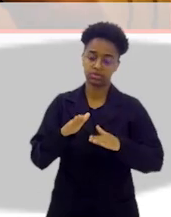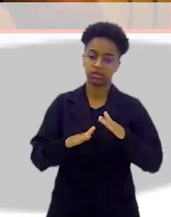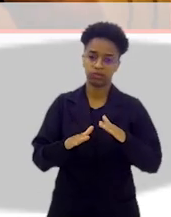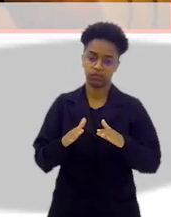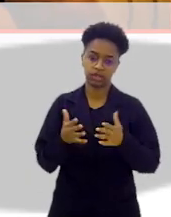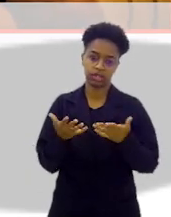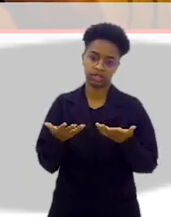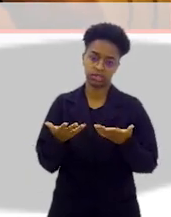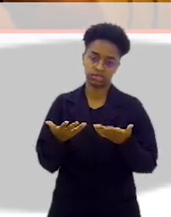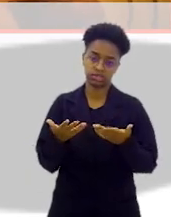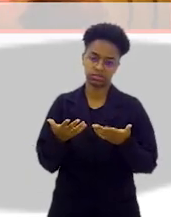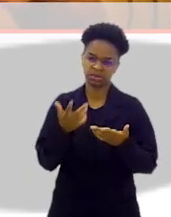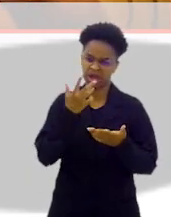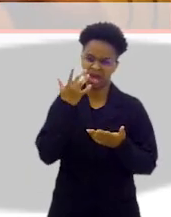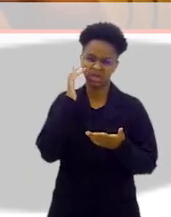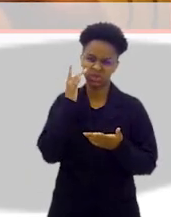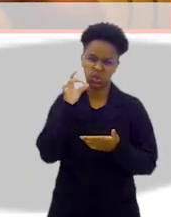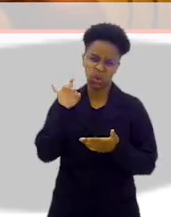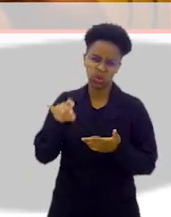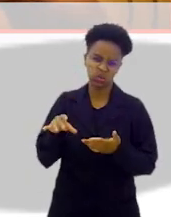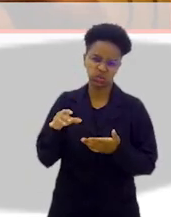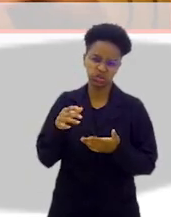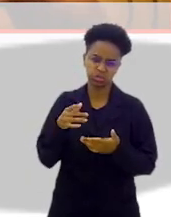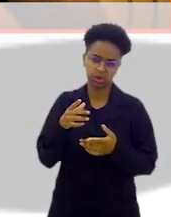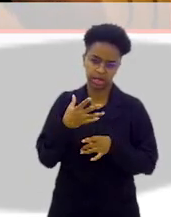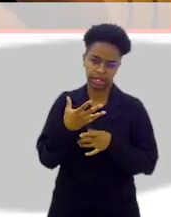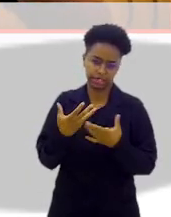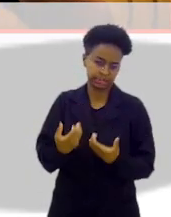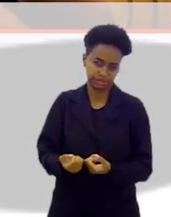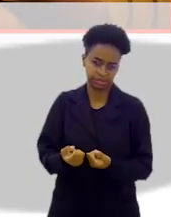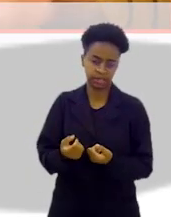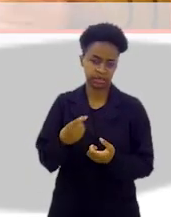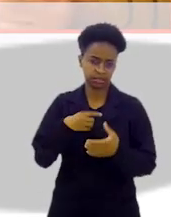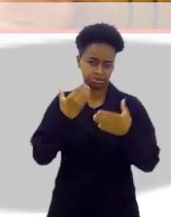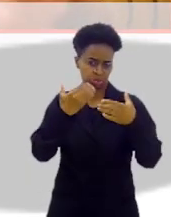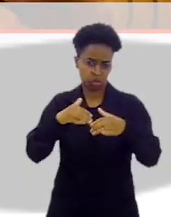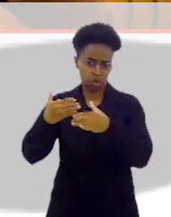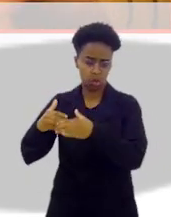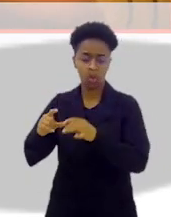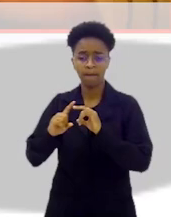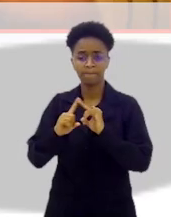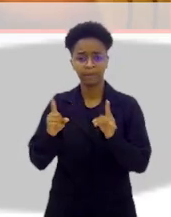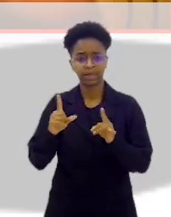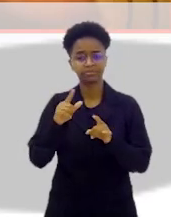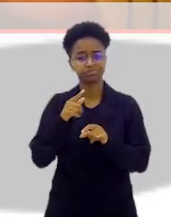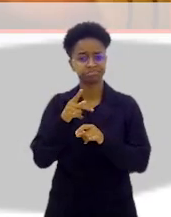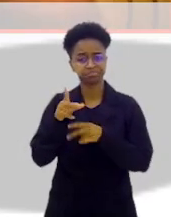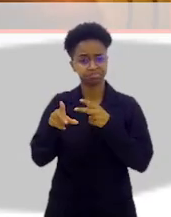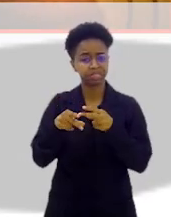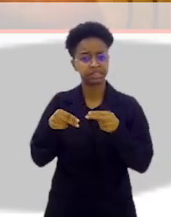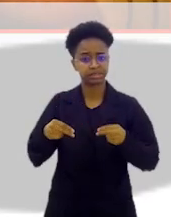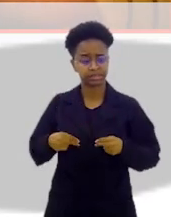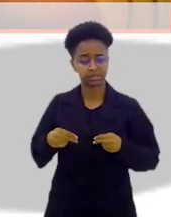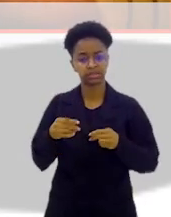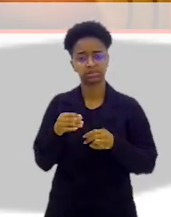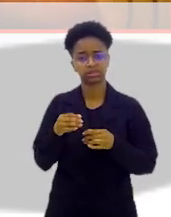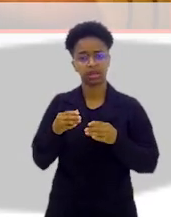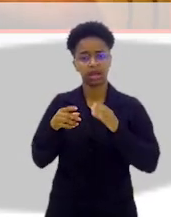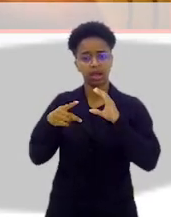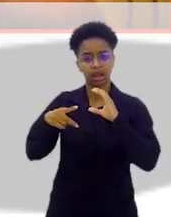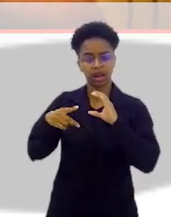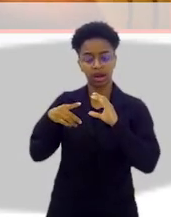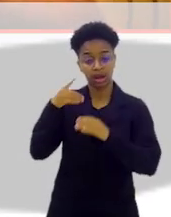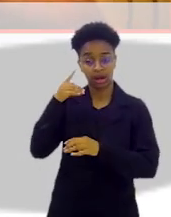sido um dos últimos que eu recebi, independente de concurso, foi um presente da Câmara